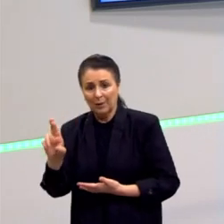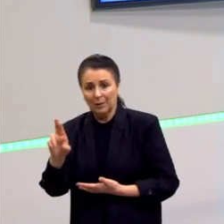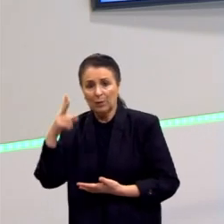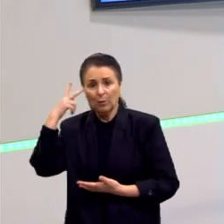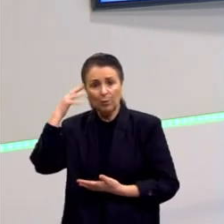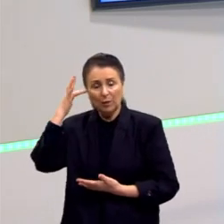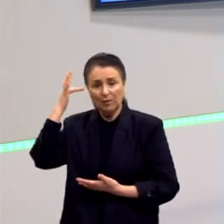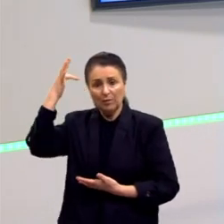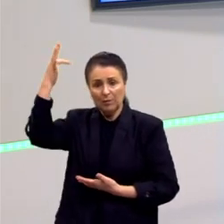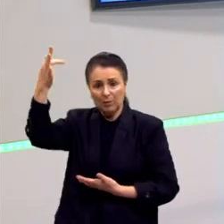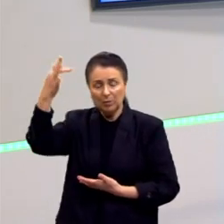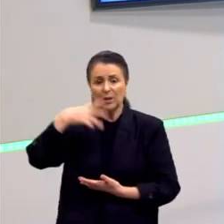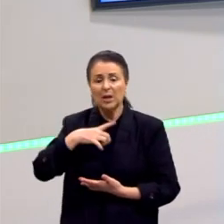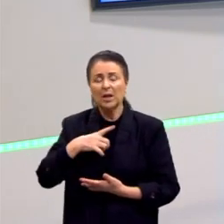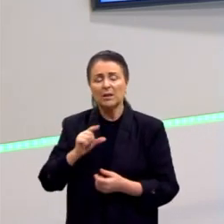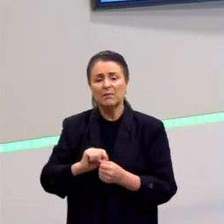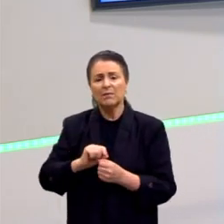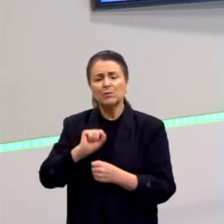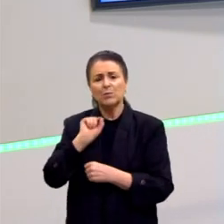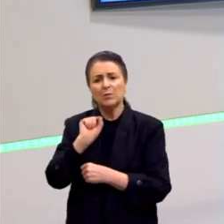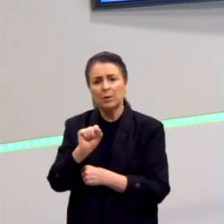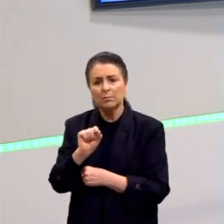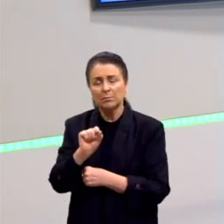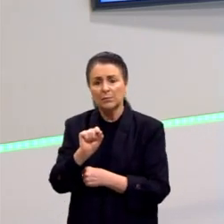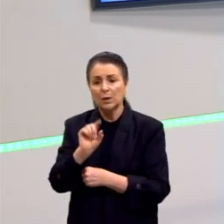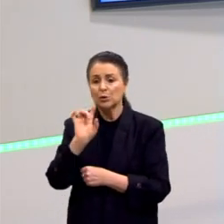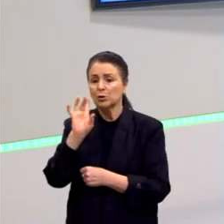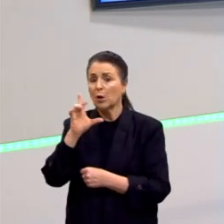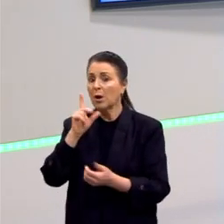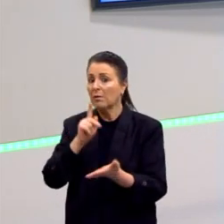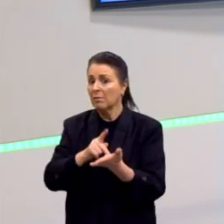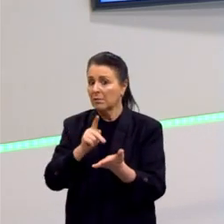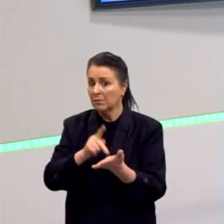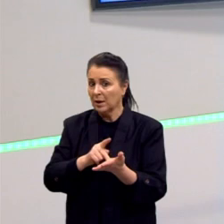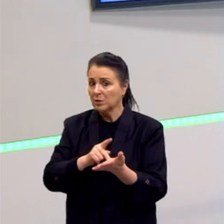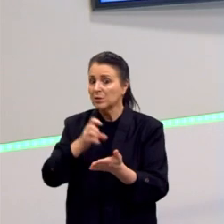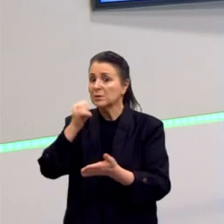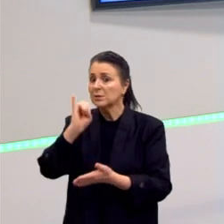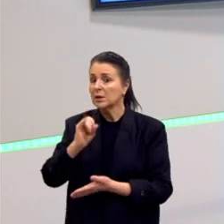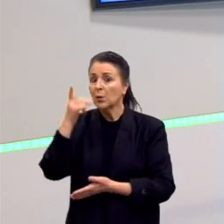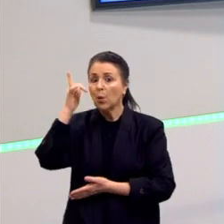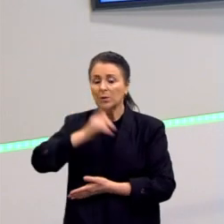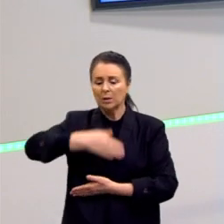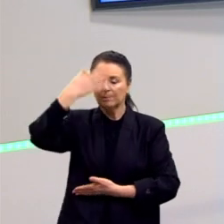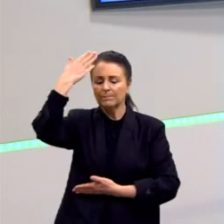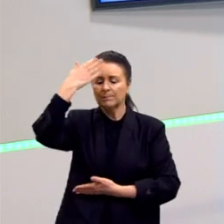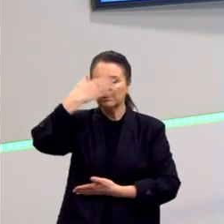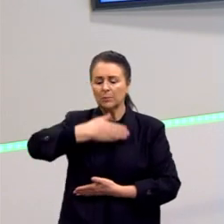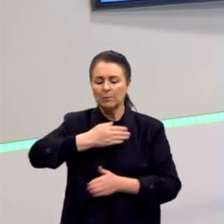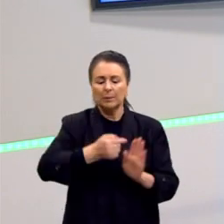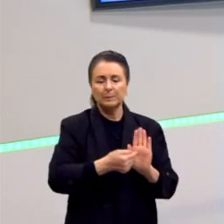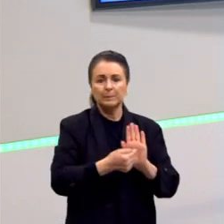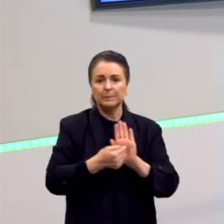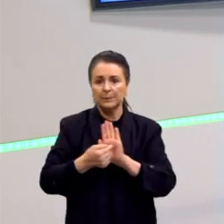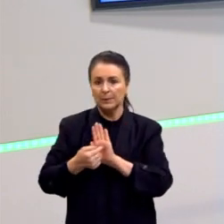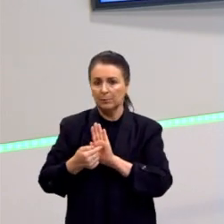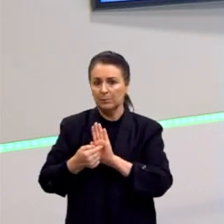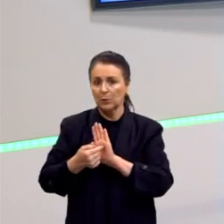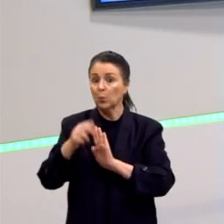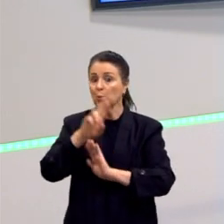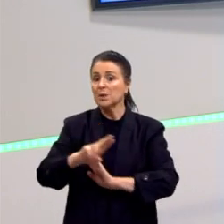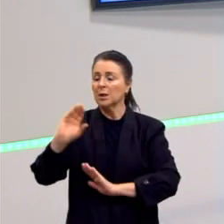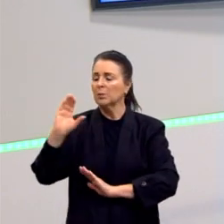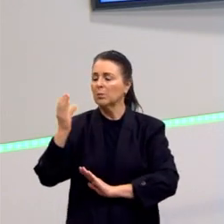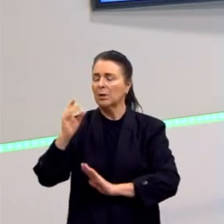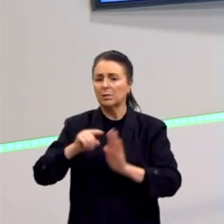de somente ser válido aquilo que possa ser comprovado cientificamente.